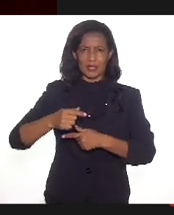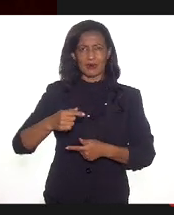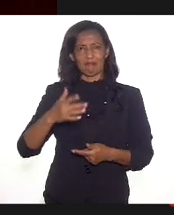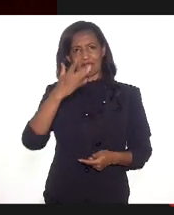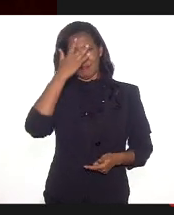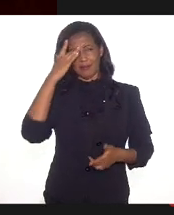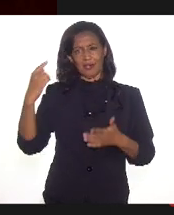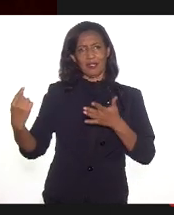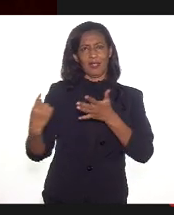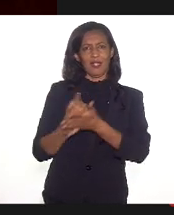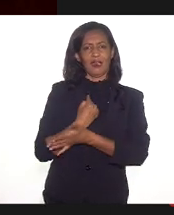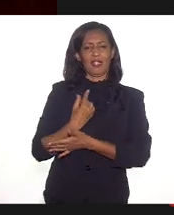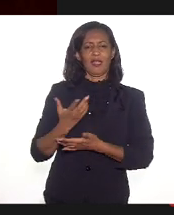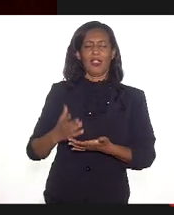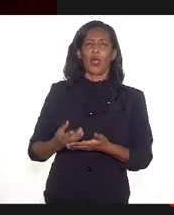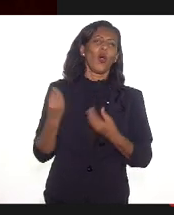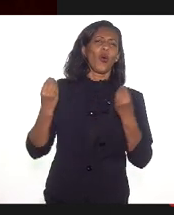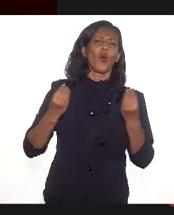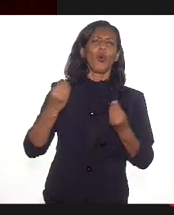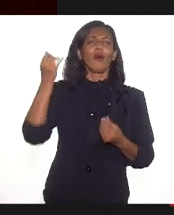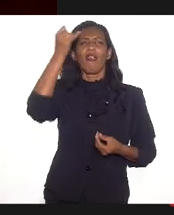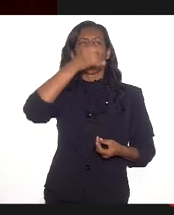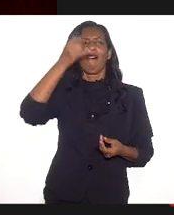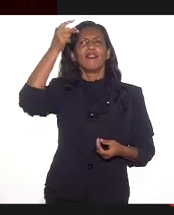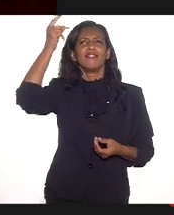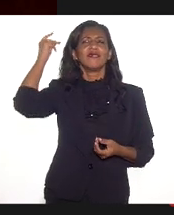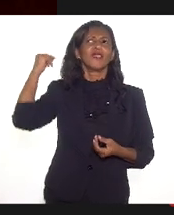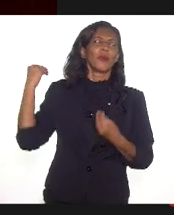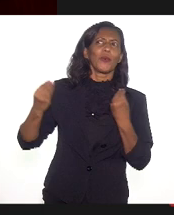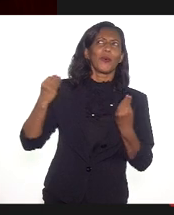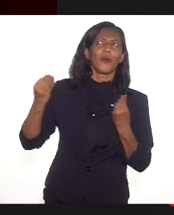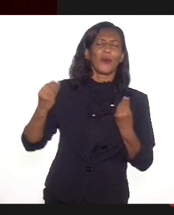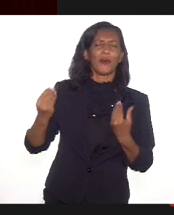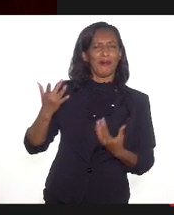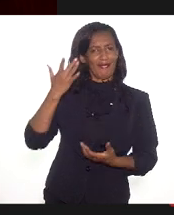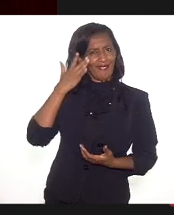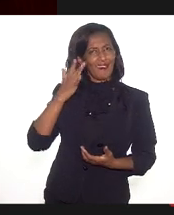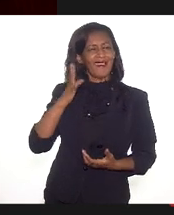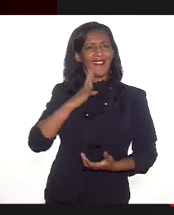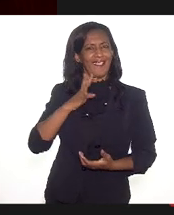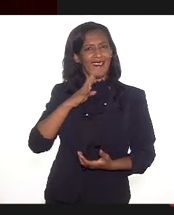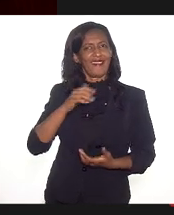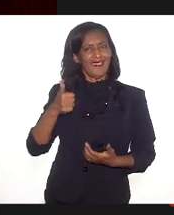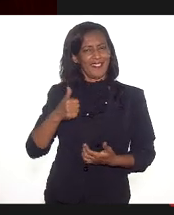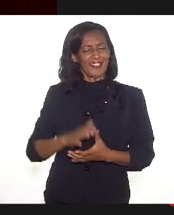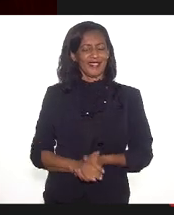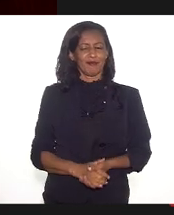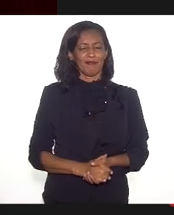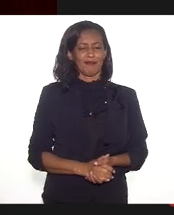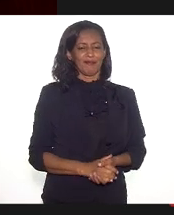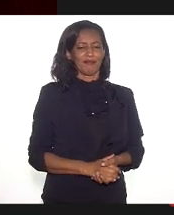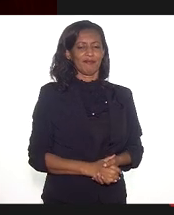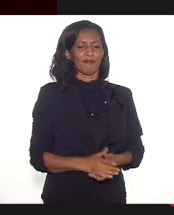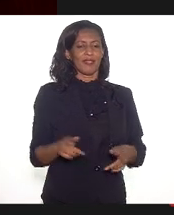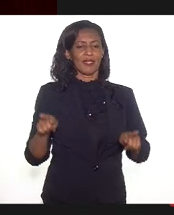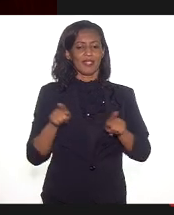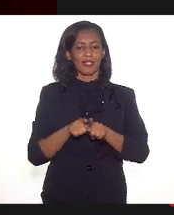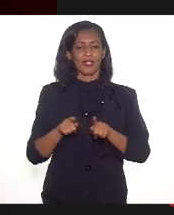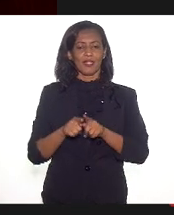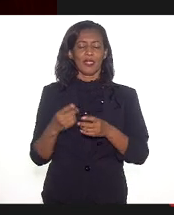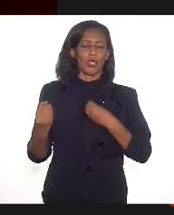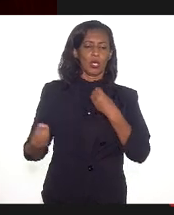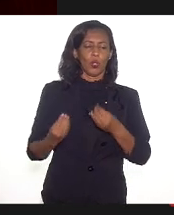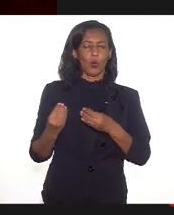muito como é que era antigamente, etc e tal. Eu acho bacana, eu curto muito isso. e também como eu